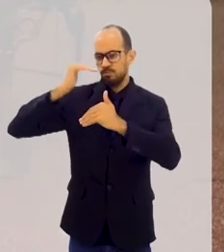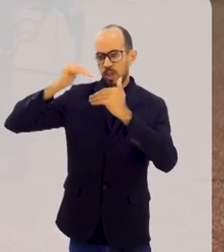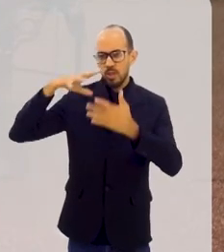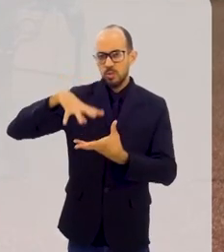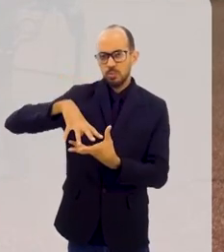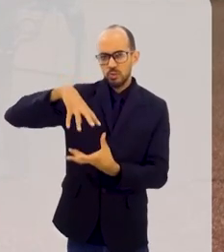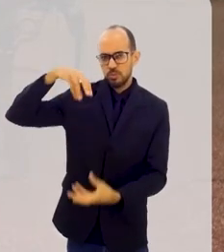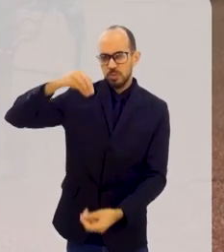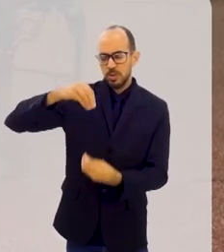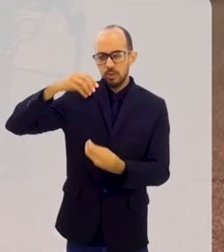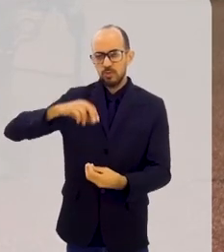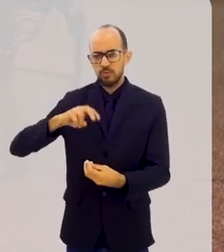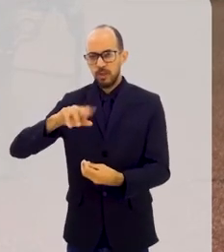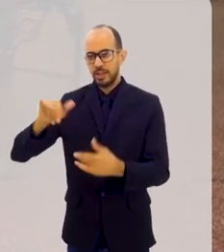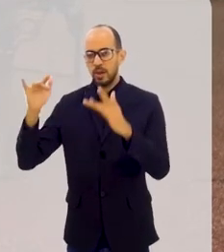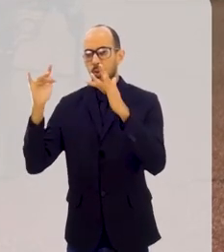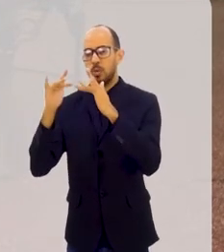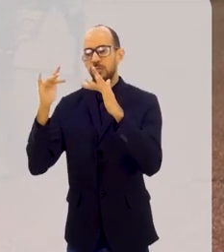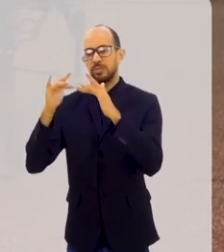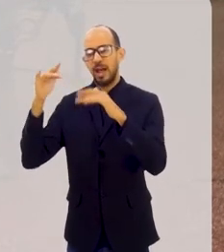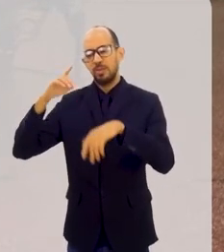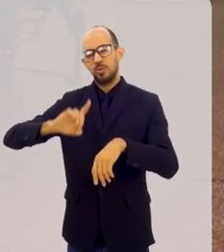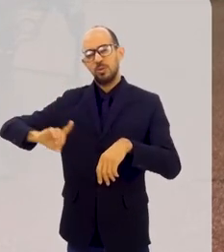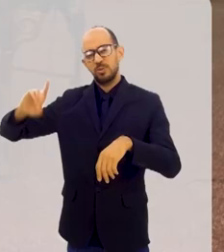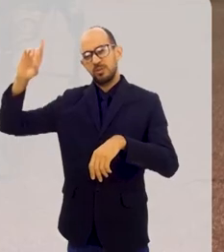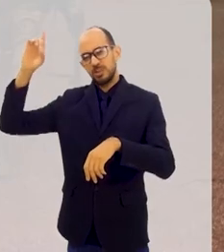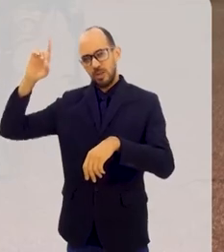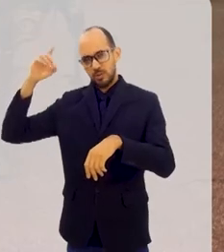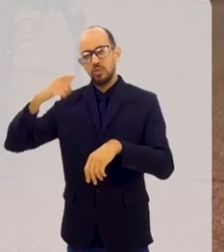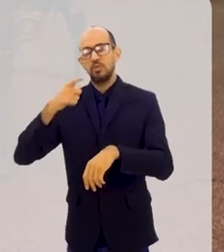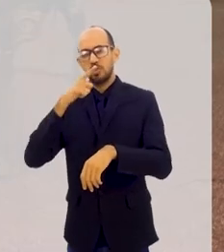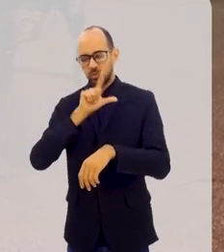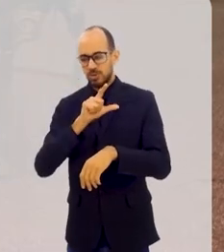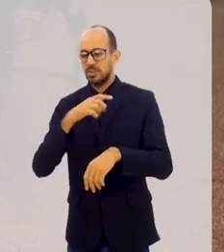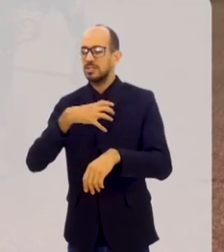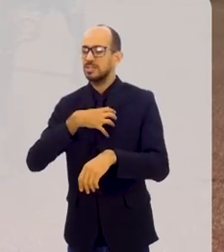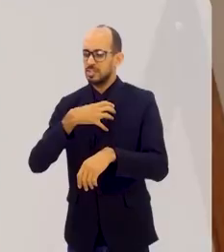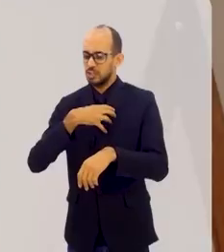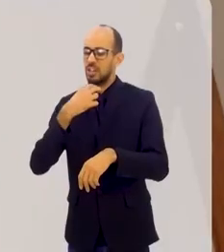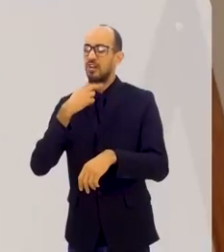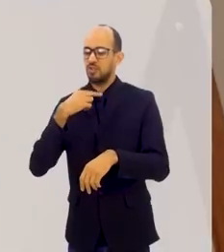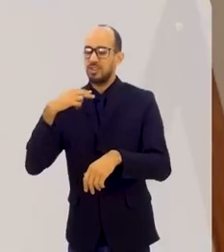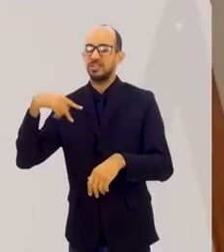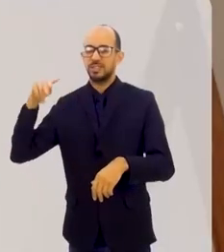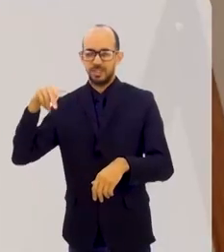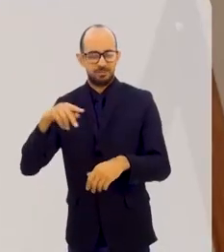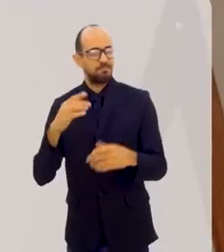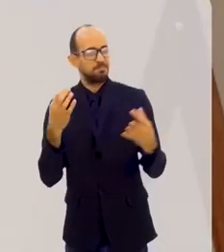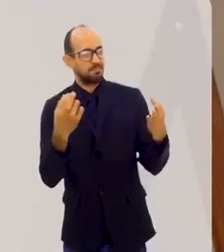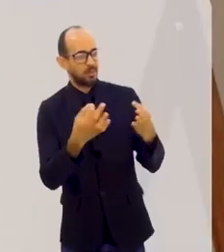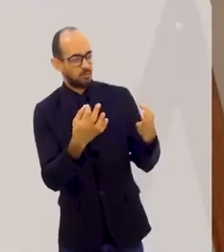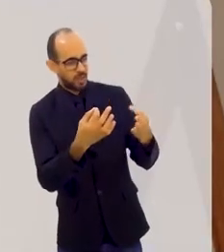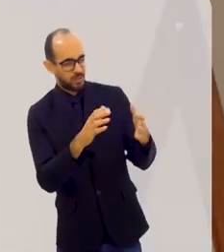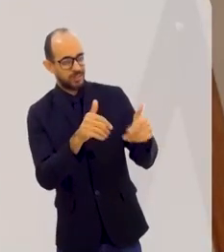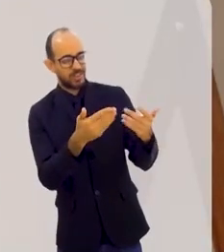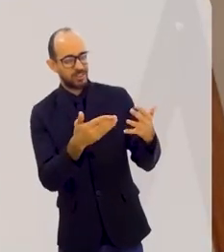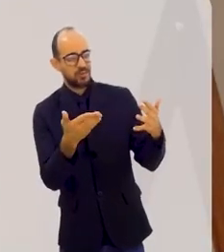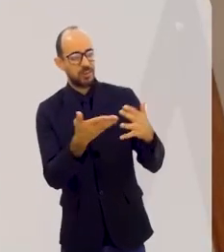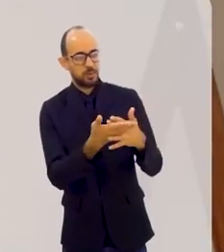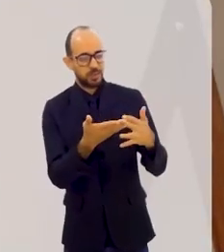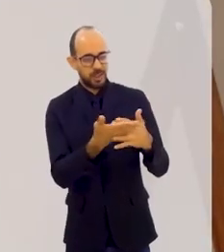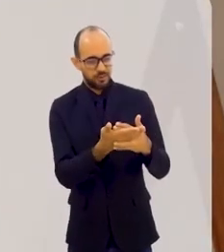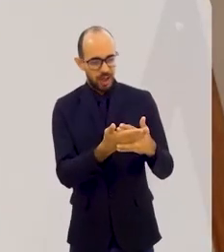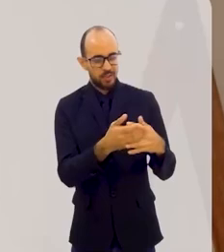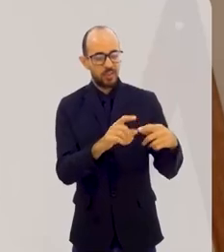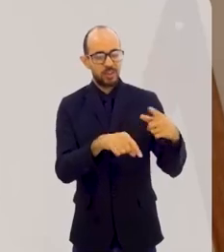espírito e o meu contato com Deus. Aí eu vou poder ficar mais sensível à sua voz. Perfeito. Bem, nós